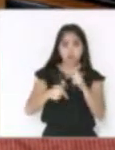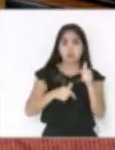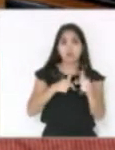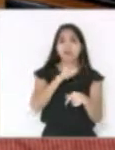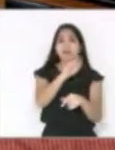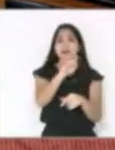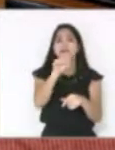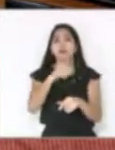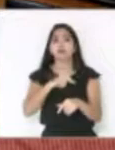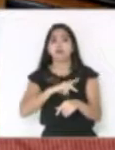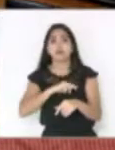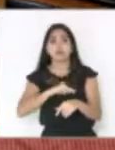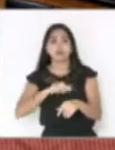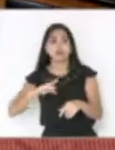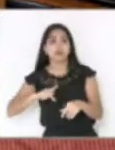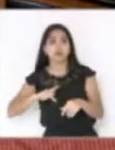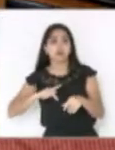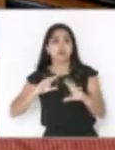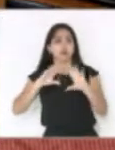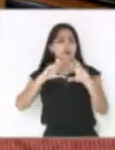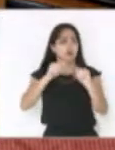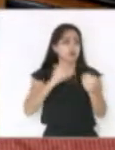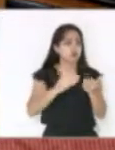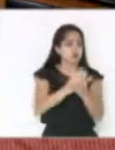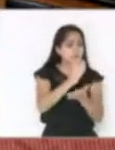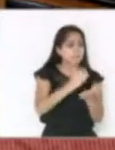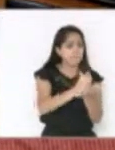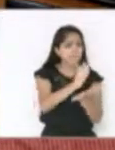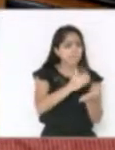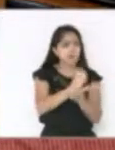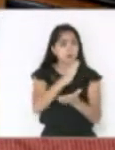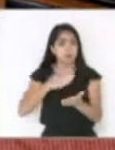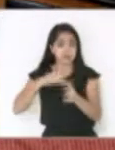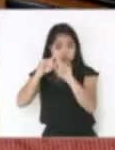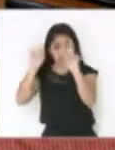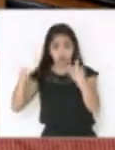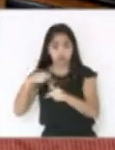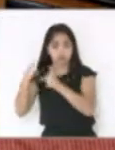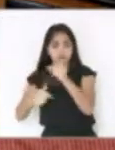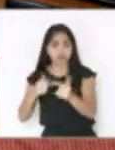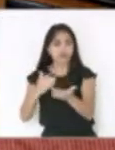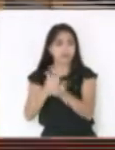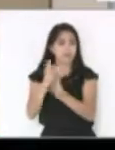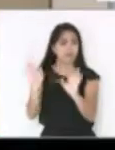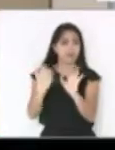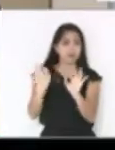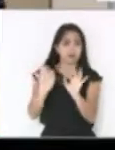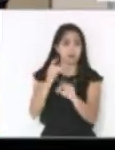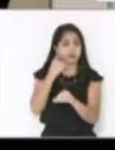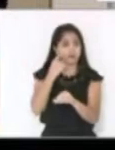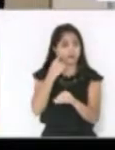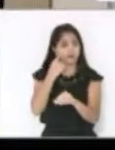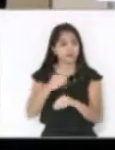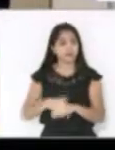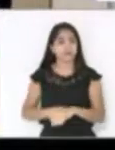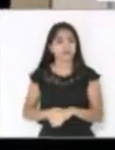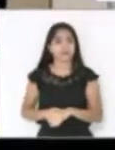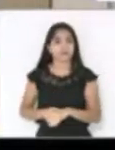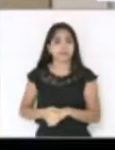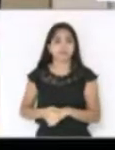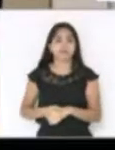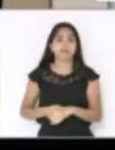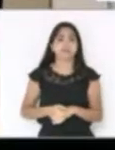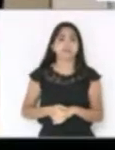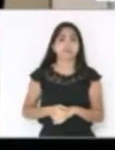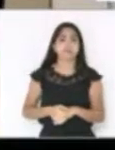o Ministério Público tudo se aprova e nós funcionários públicos nada se aprova. Quero ver agora. Deputado